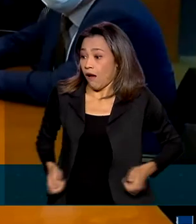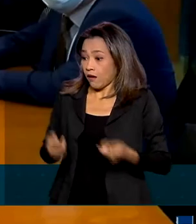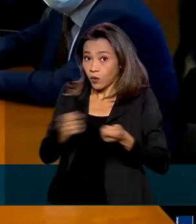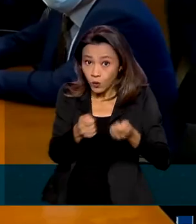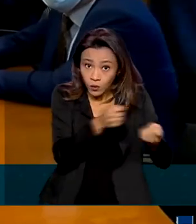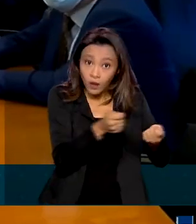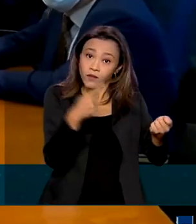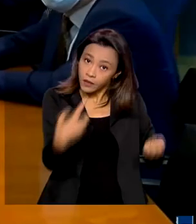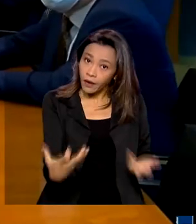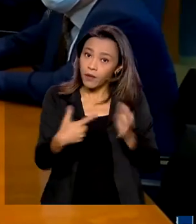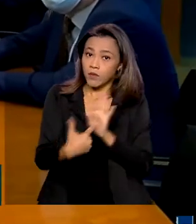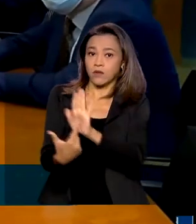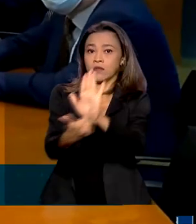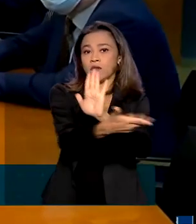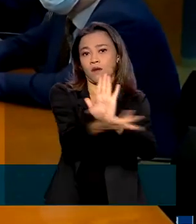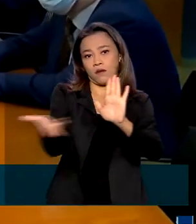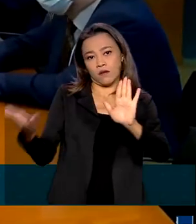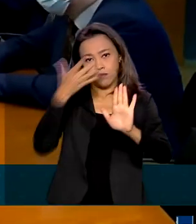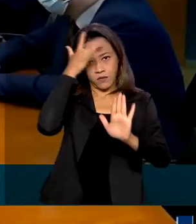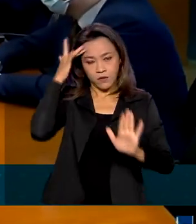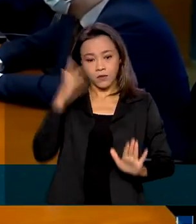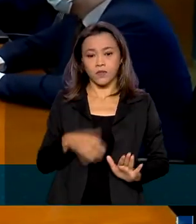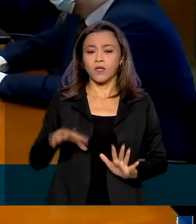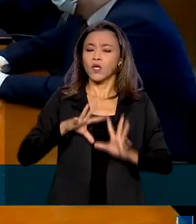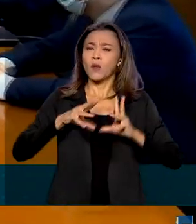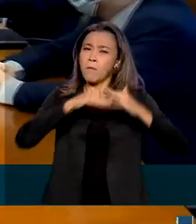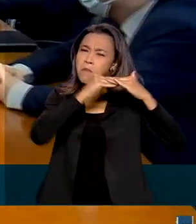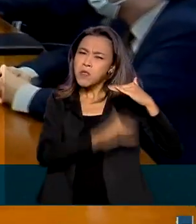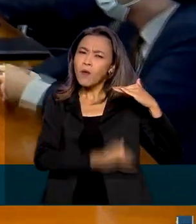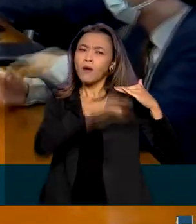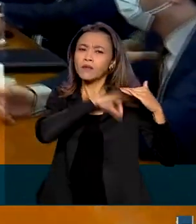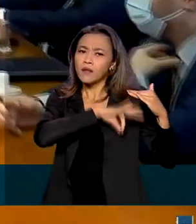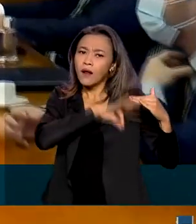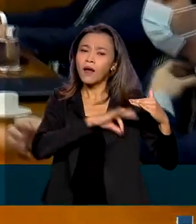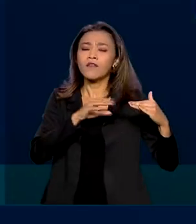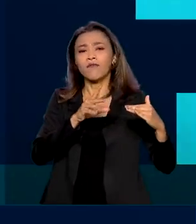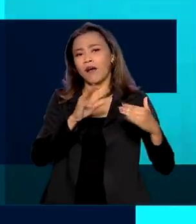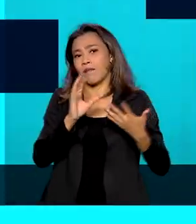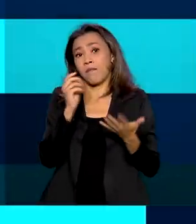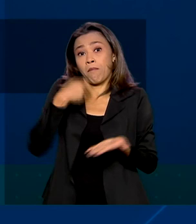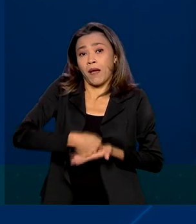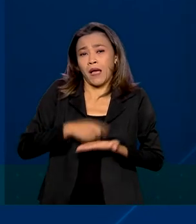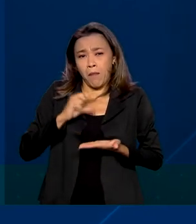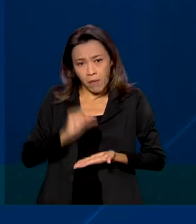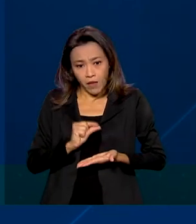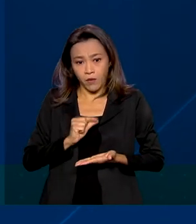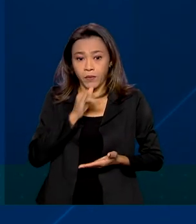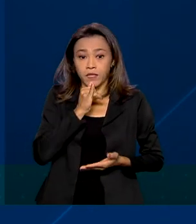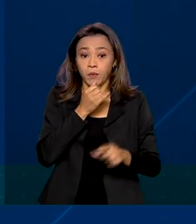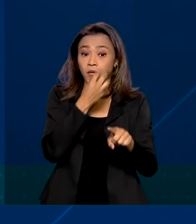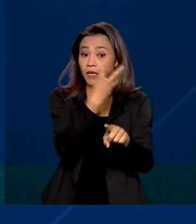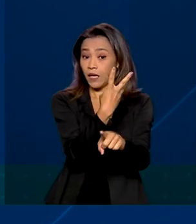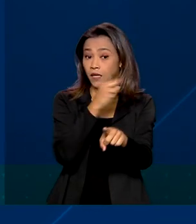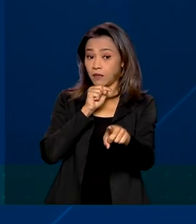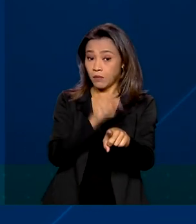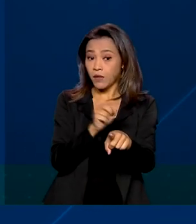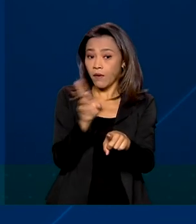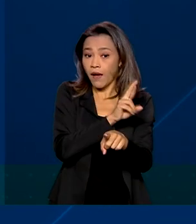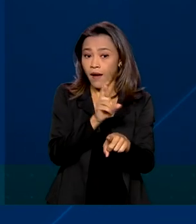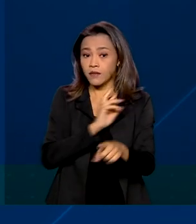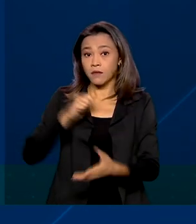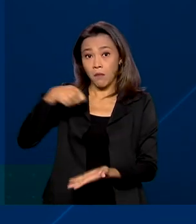população. Todas as faixas salariais vão pagar menos imposto, segundo o projeto. Quem recebe R$.000, por exemplo,